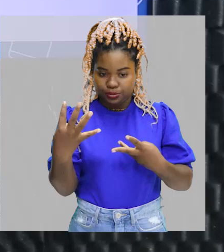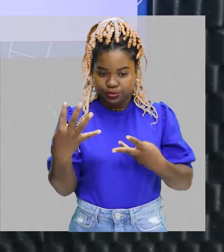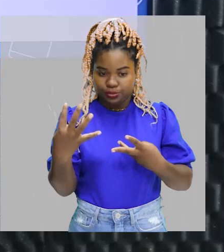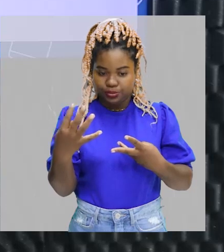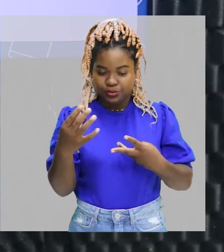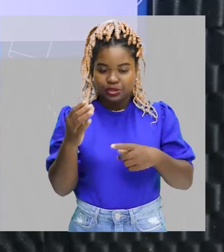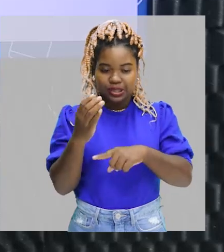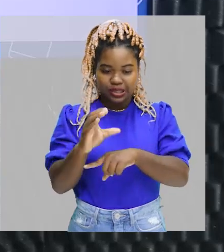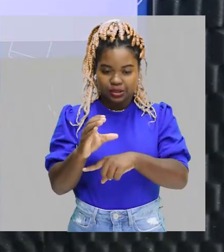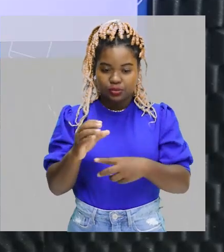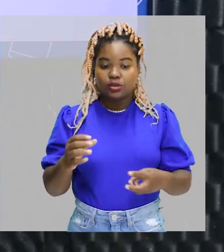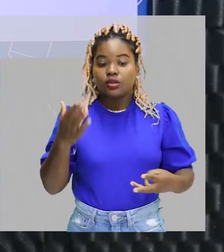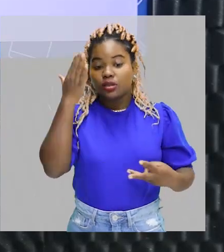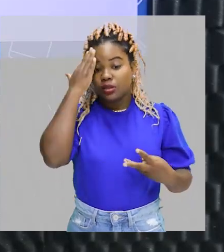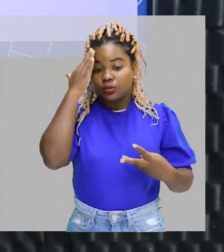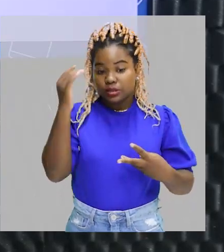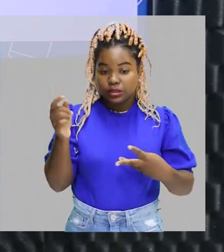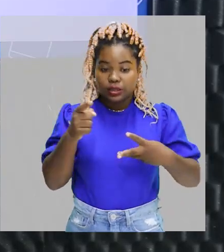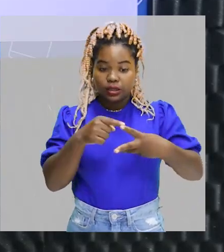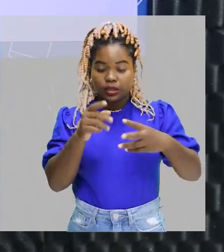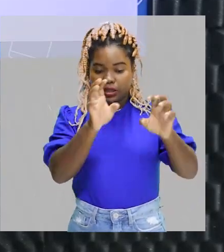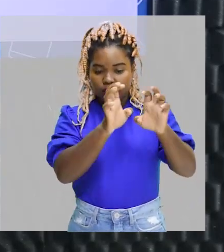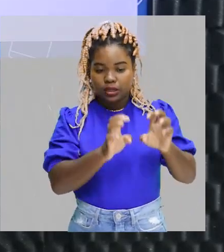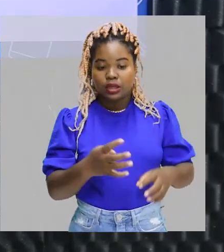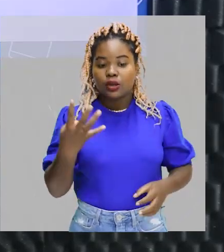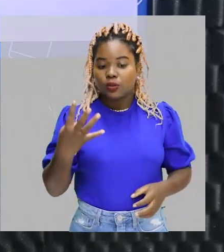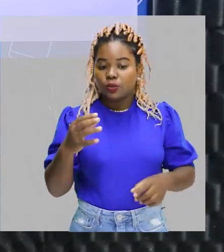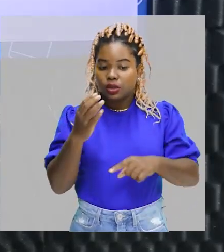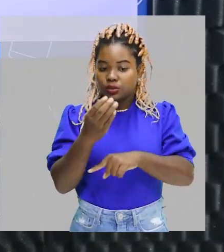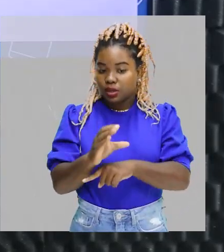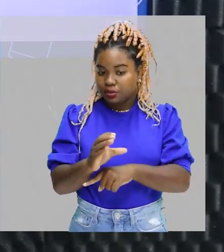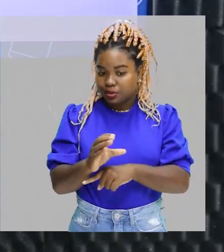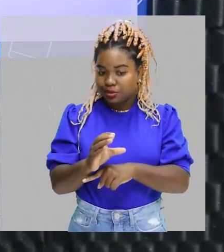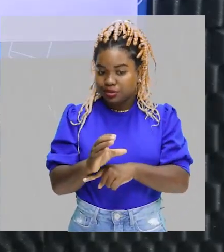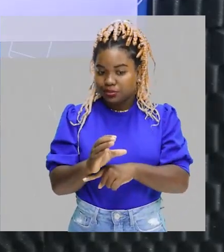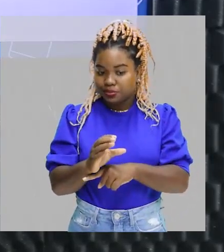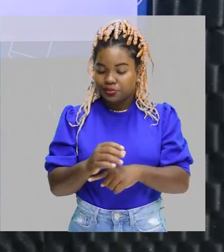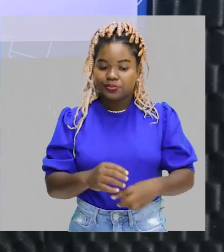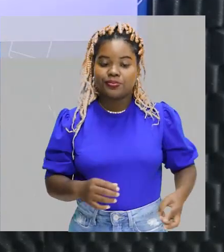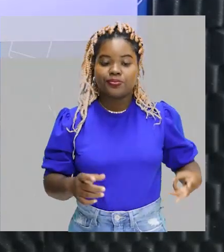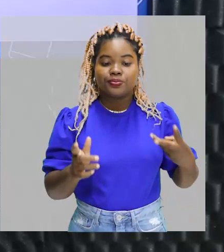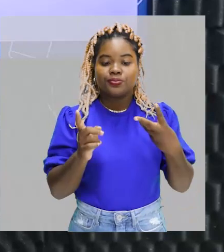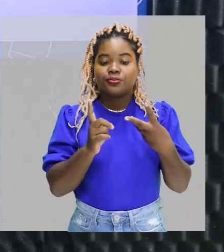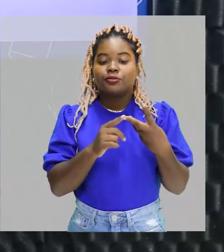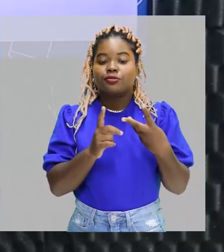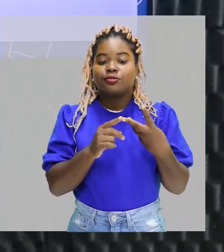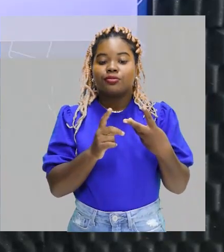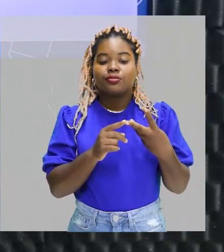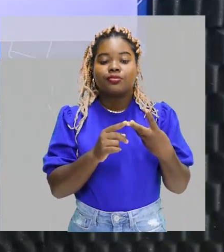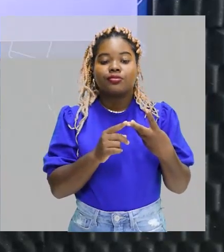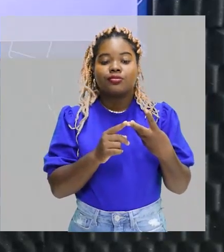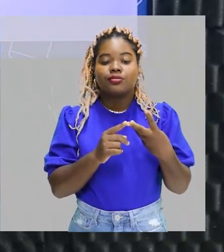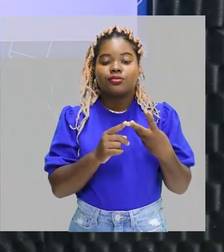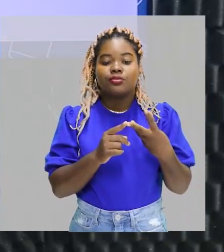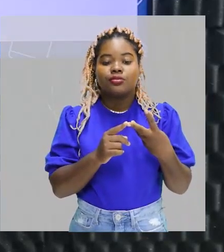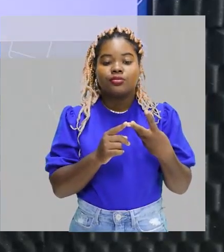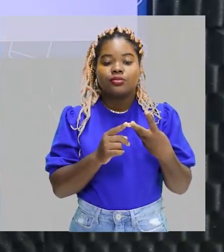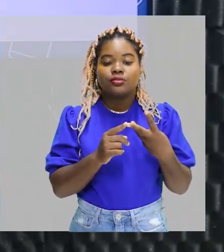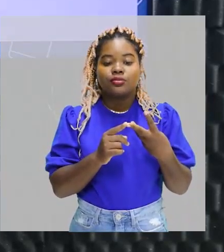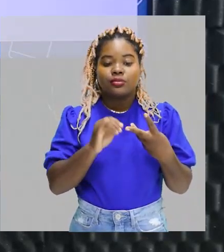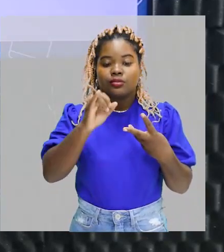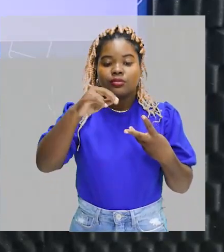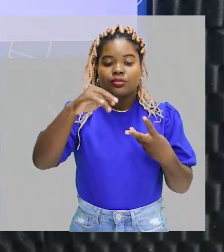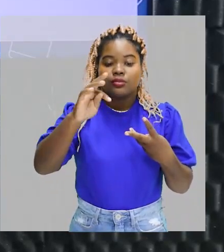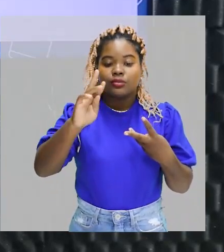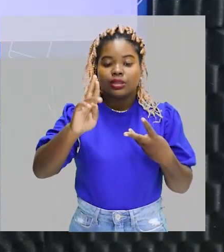Então, eu sei que essa estrutura é uma estrutura que tem quatro átomos de carbono, turma. Aí, o intermediário,